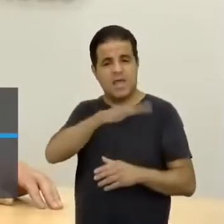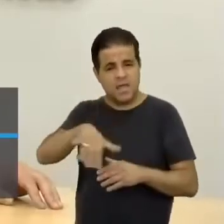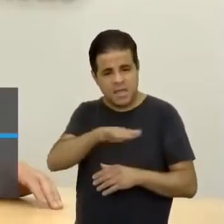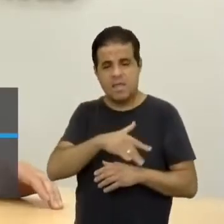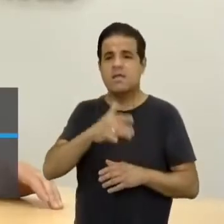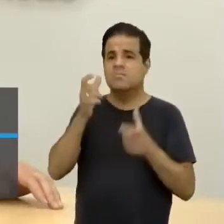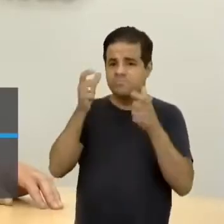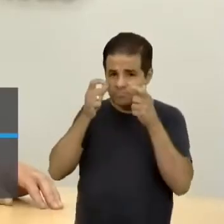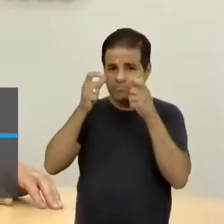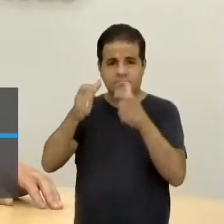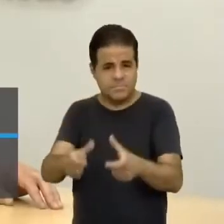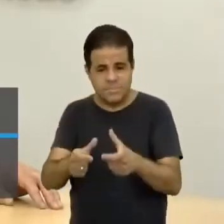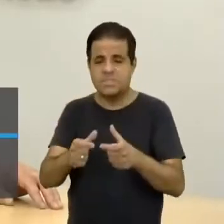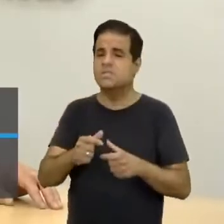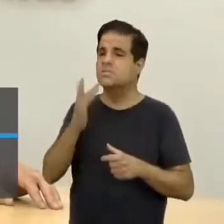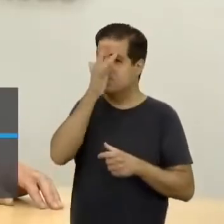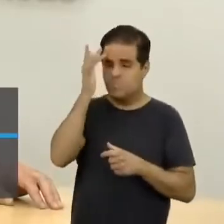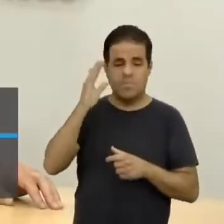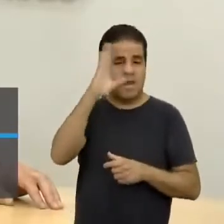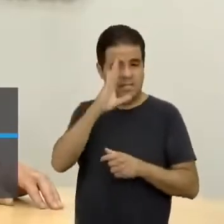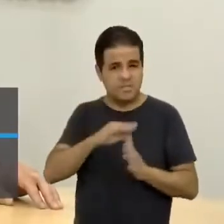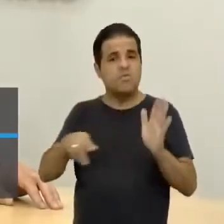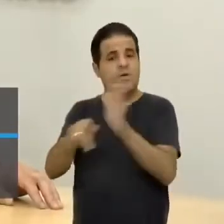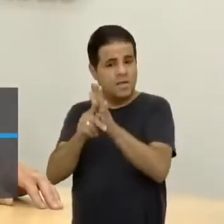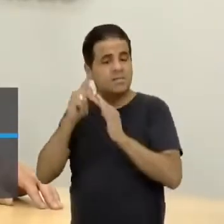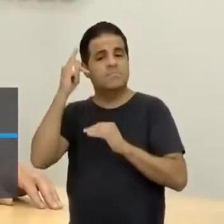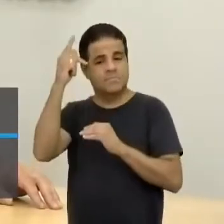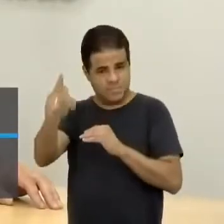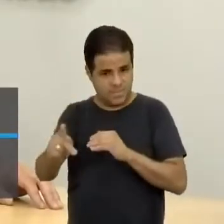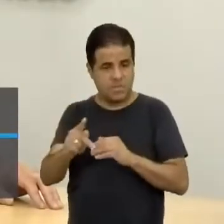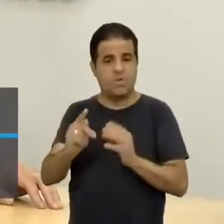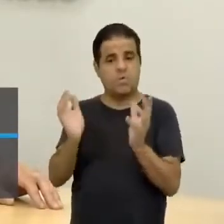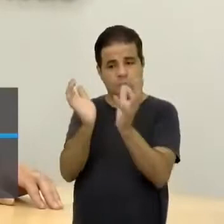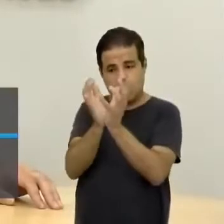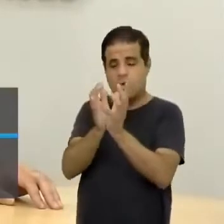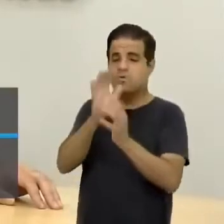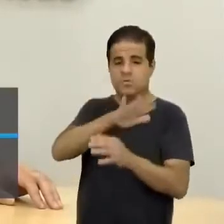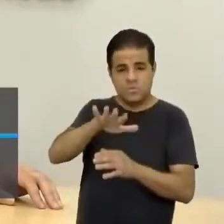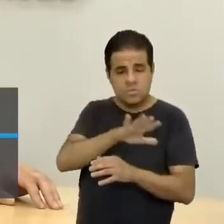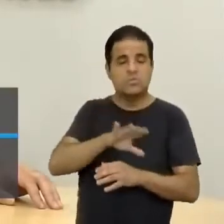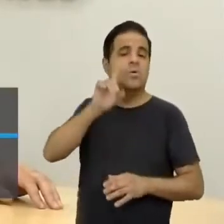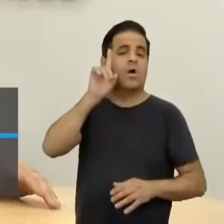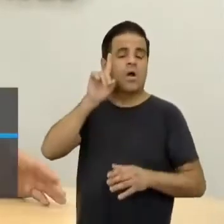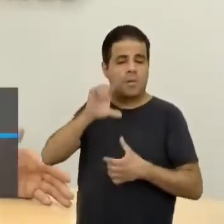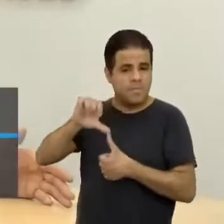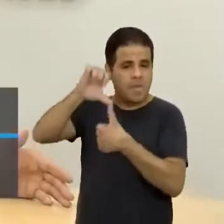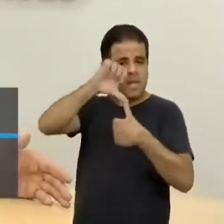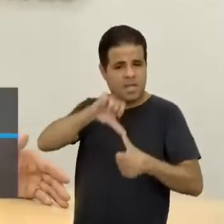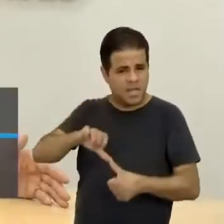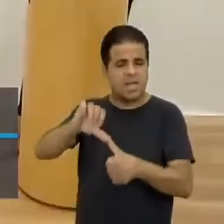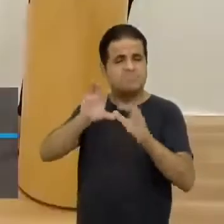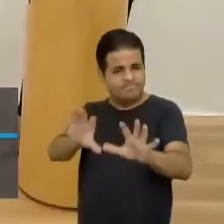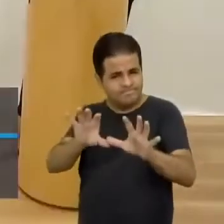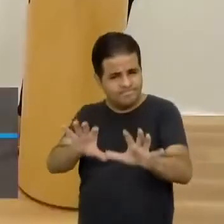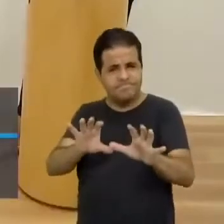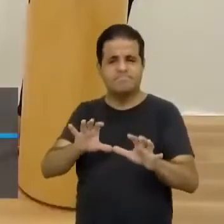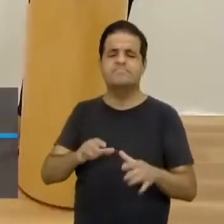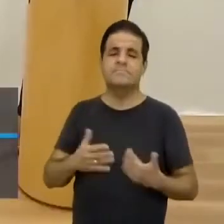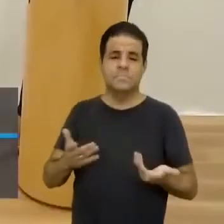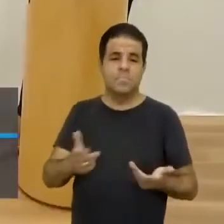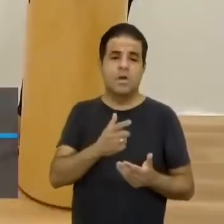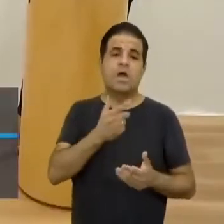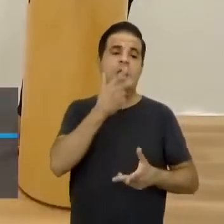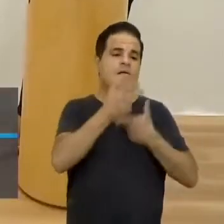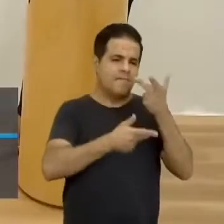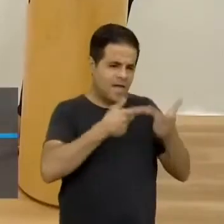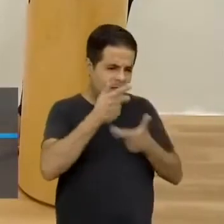dos Estados Unidos, já que o Brasil fazia parte do polo norte-americano de influência. Então, uma coisa é o discurso, outra